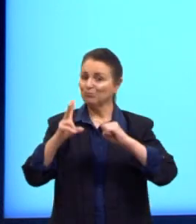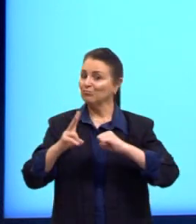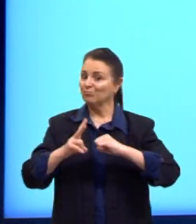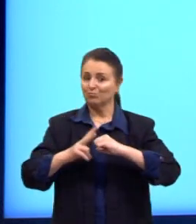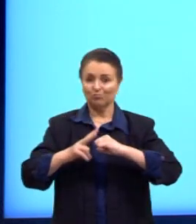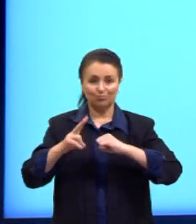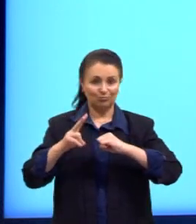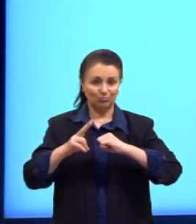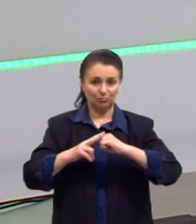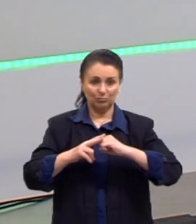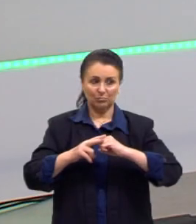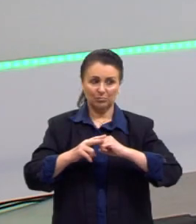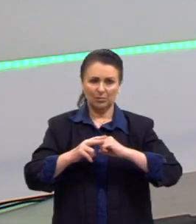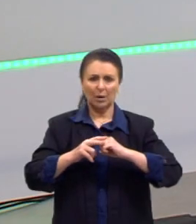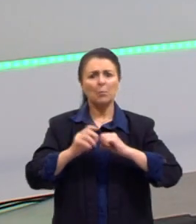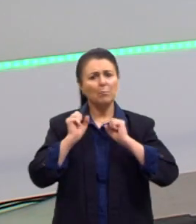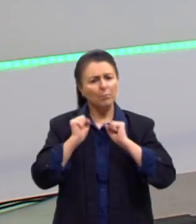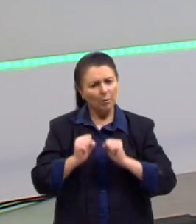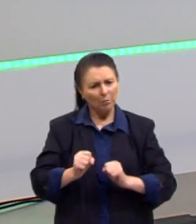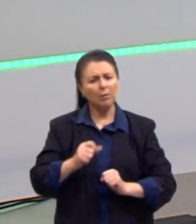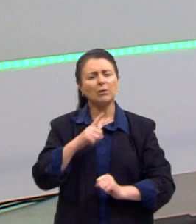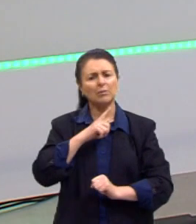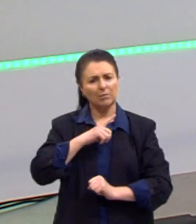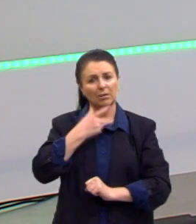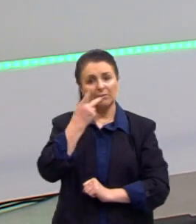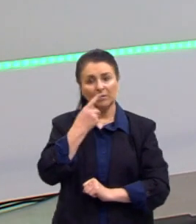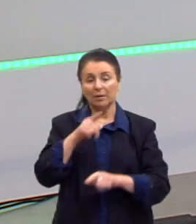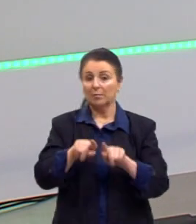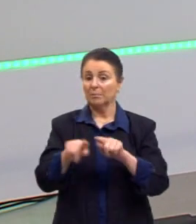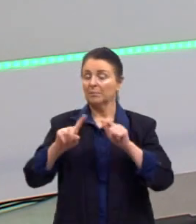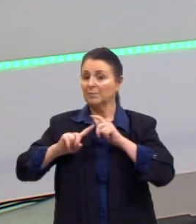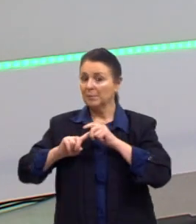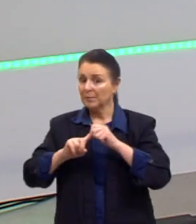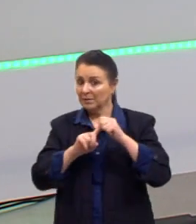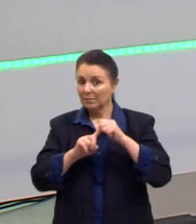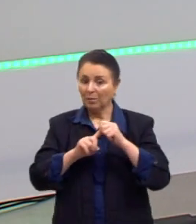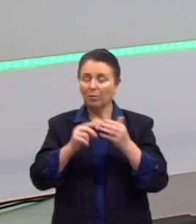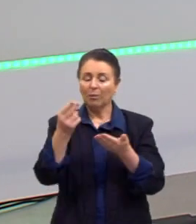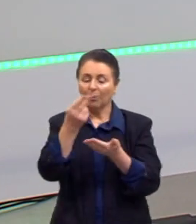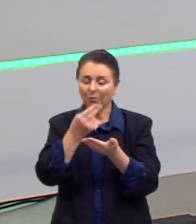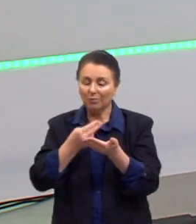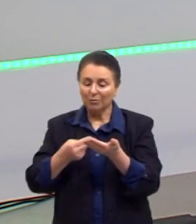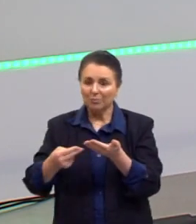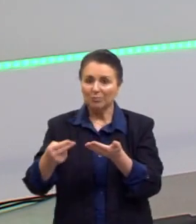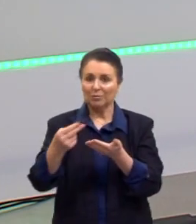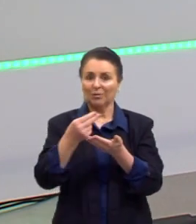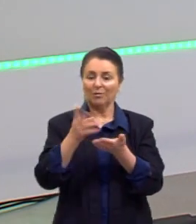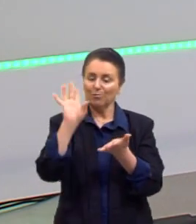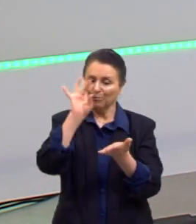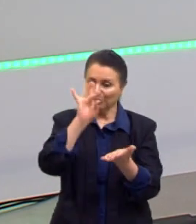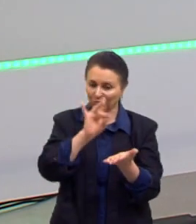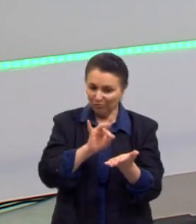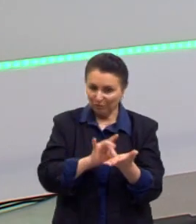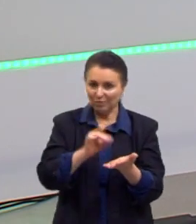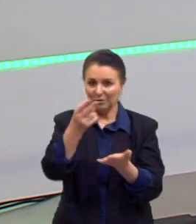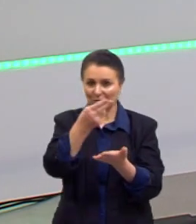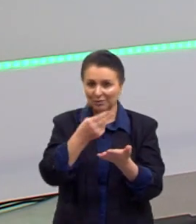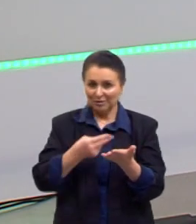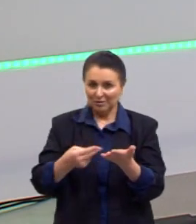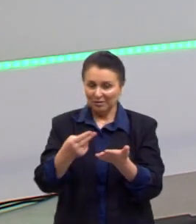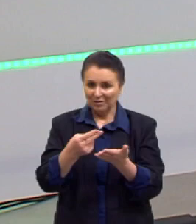Não é que ele não possa ter falas, mas o principal dele ali é o desenho, a constituição do nosso desenho.